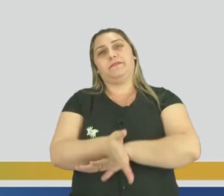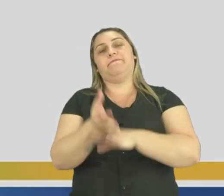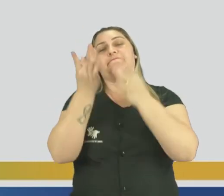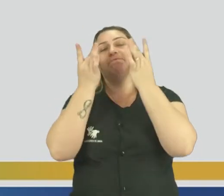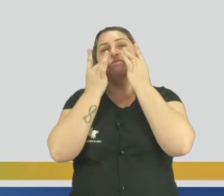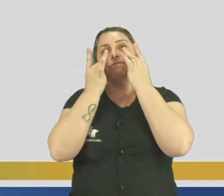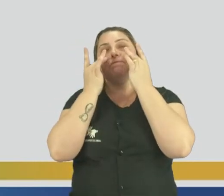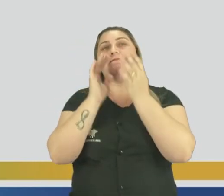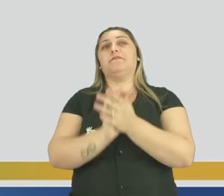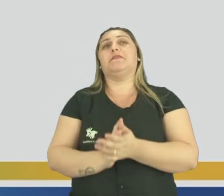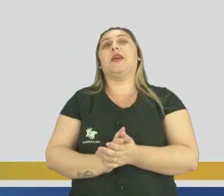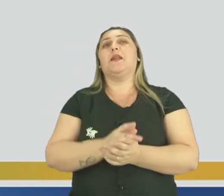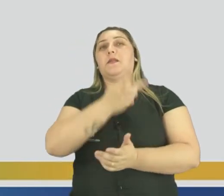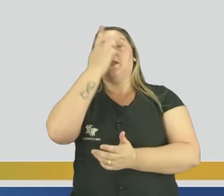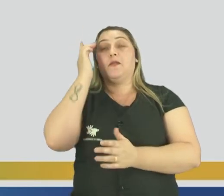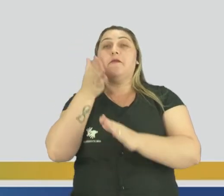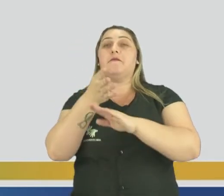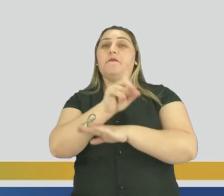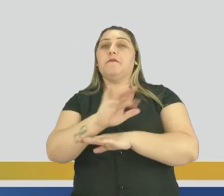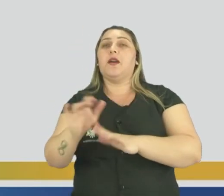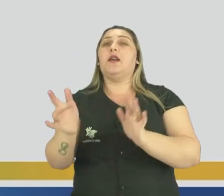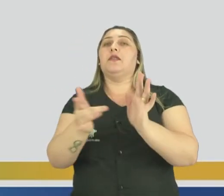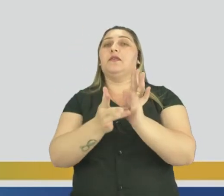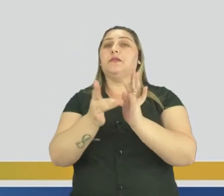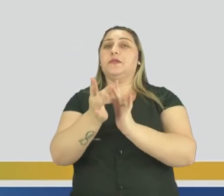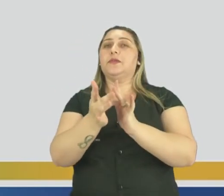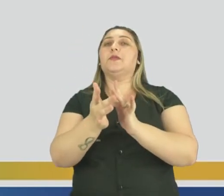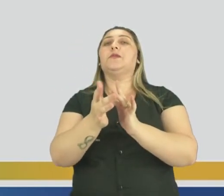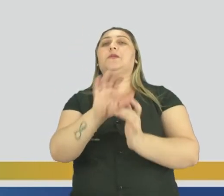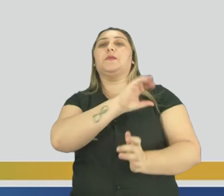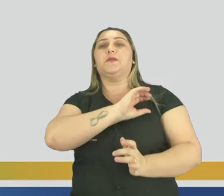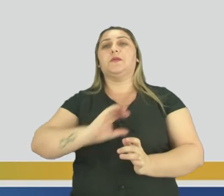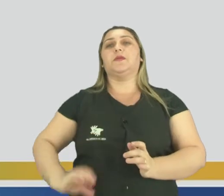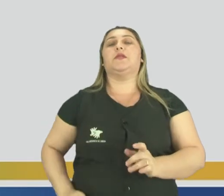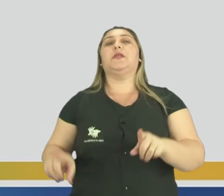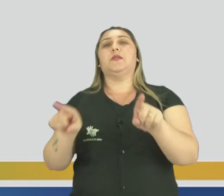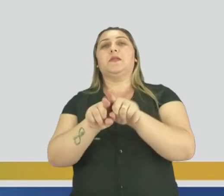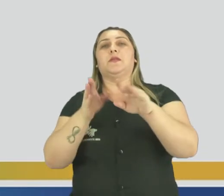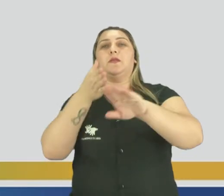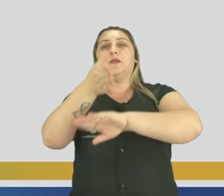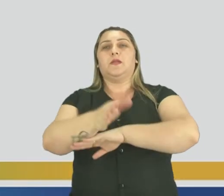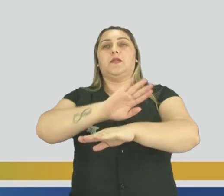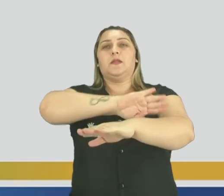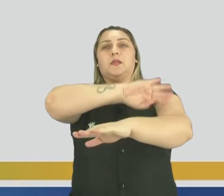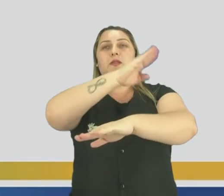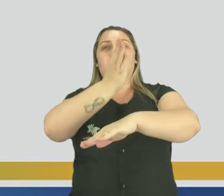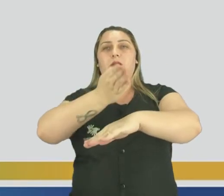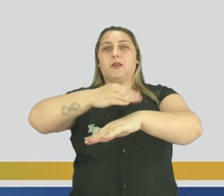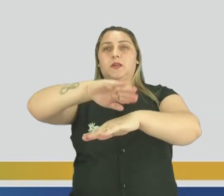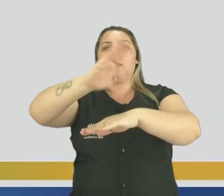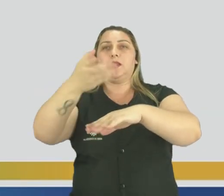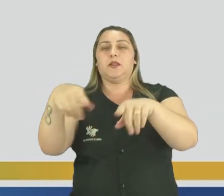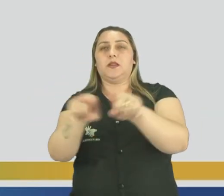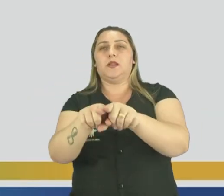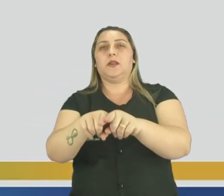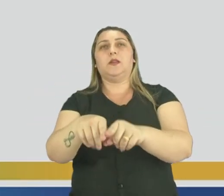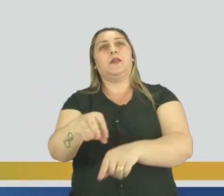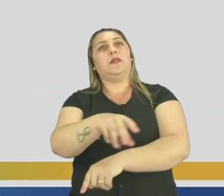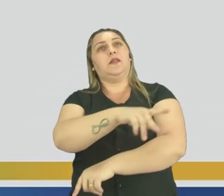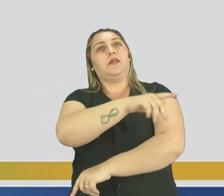Geralmente, os que vão no Cristo, né? Alguns, geralmente, vão aí também no Pão de Açúcar, que é também no Rio de Janeiro.